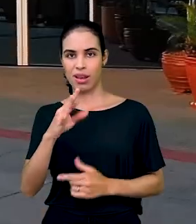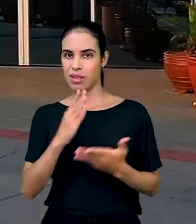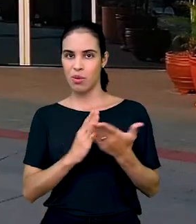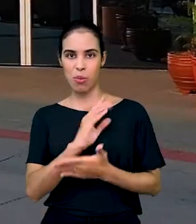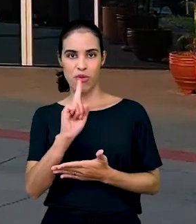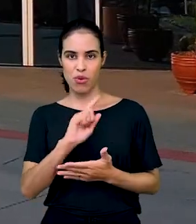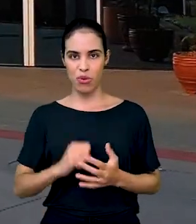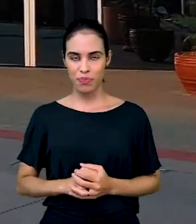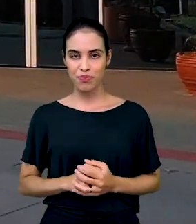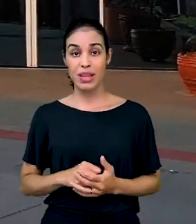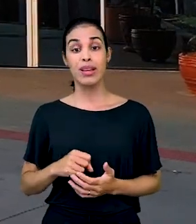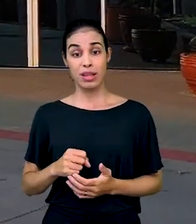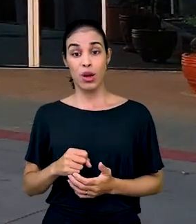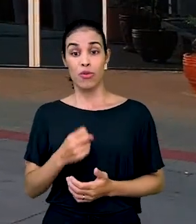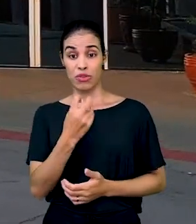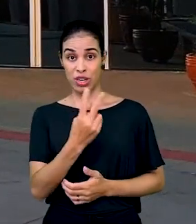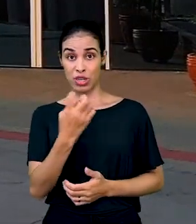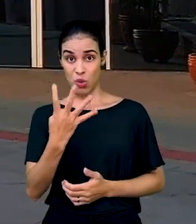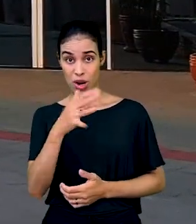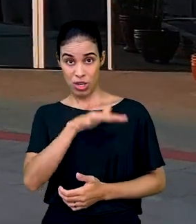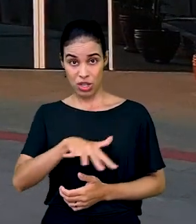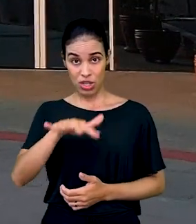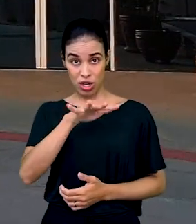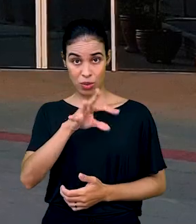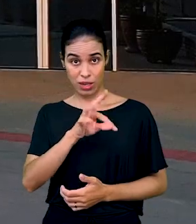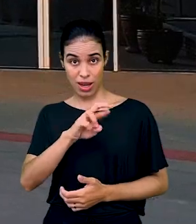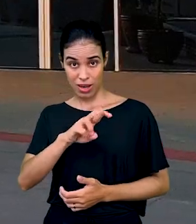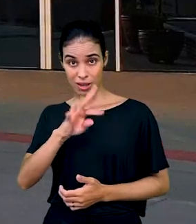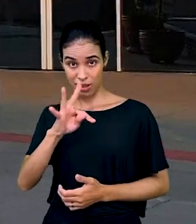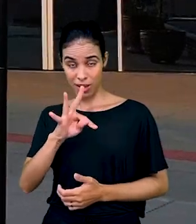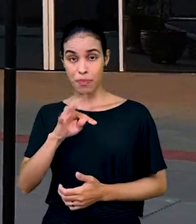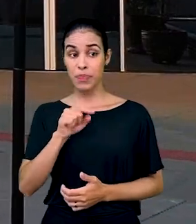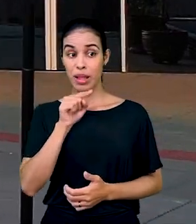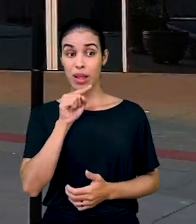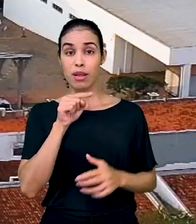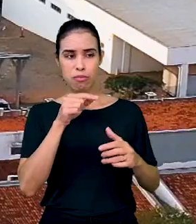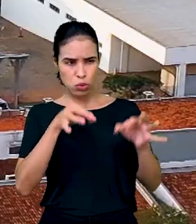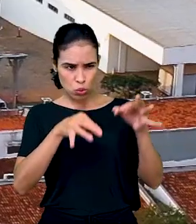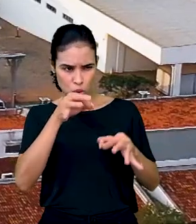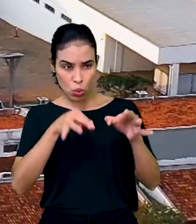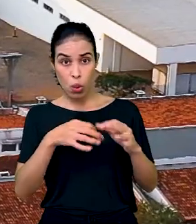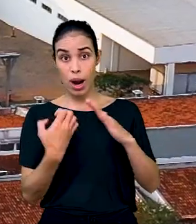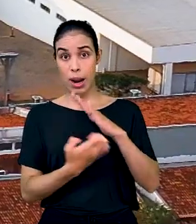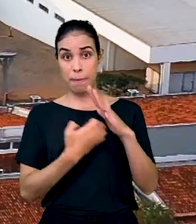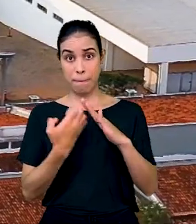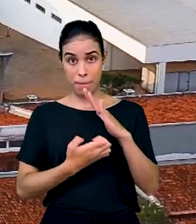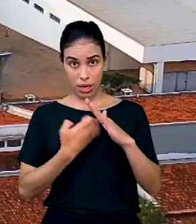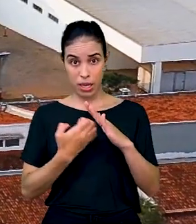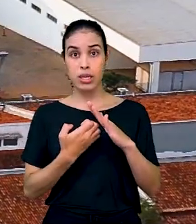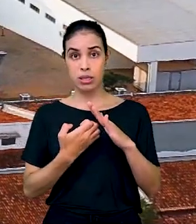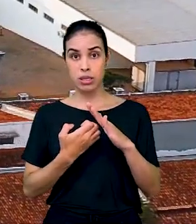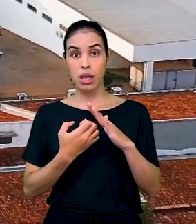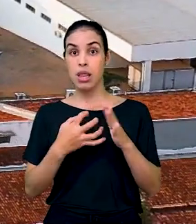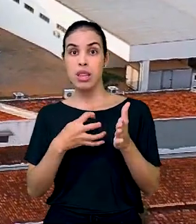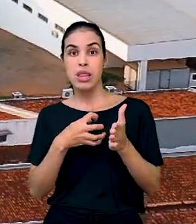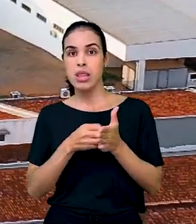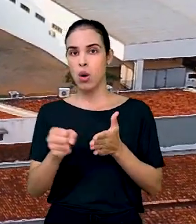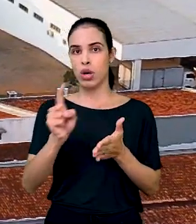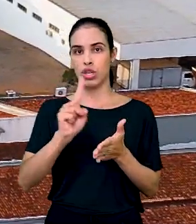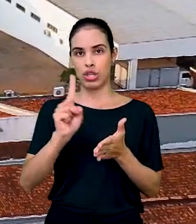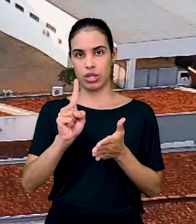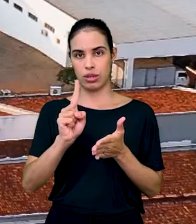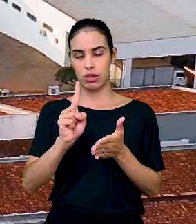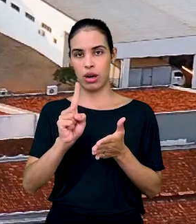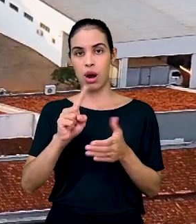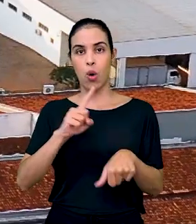Para o Tribunal Regional do Trabalho da 24ª Região, em Mato Grosso do Sul, a empresa só estaria dispensada de registrar o